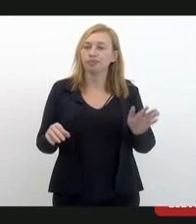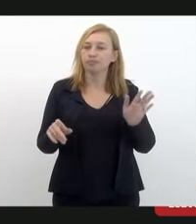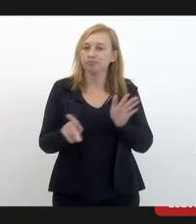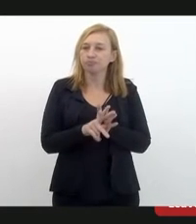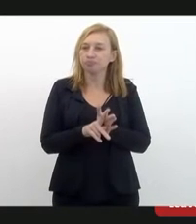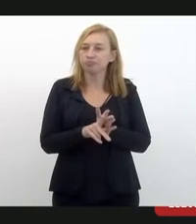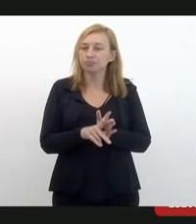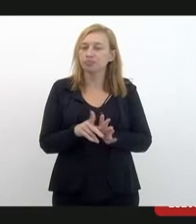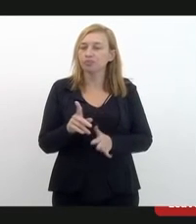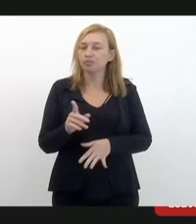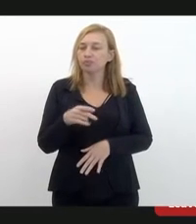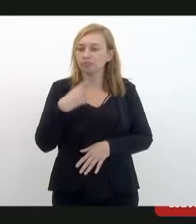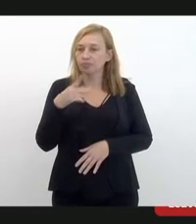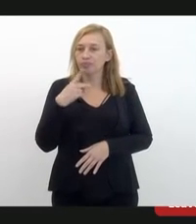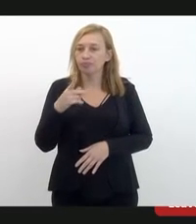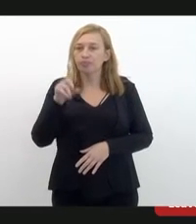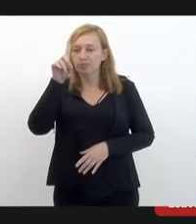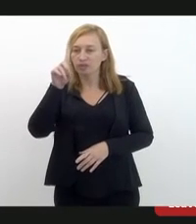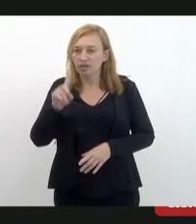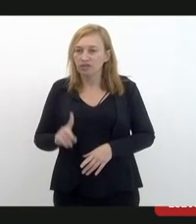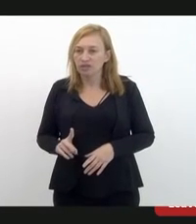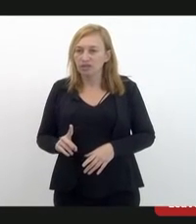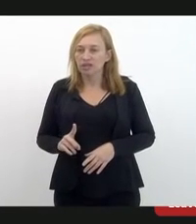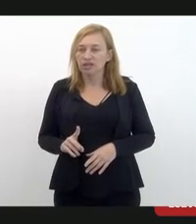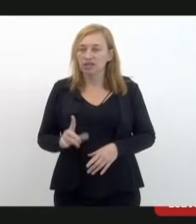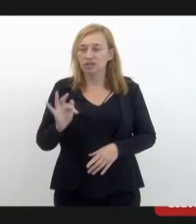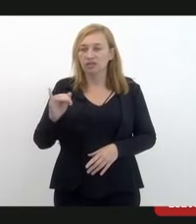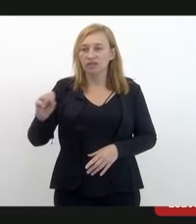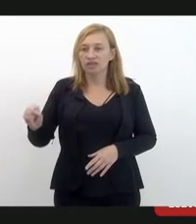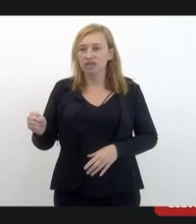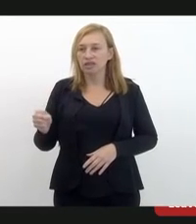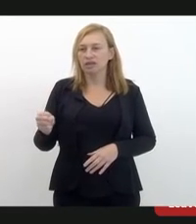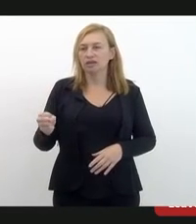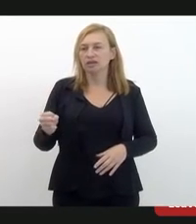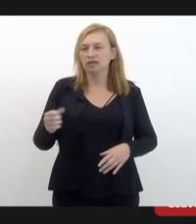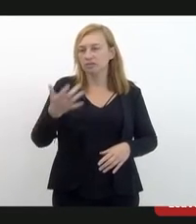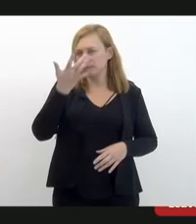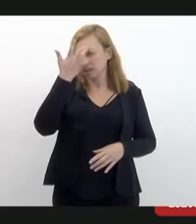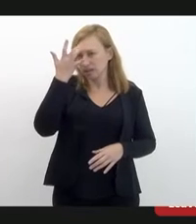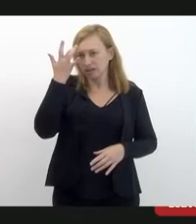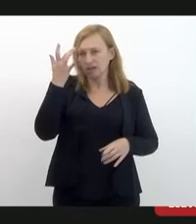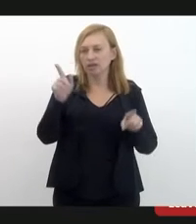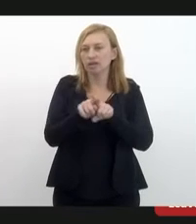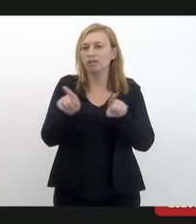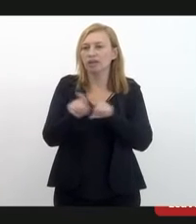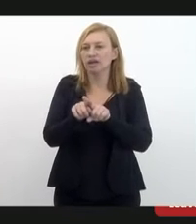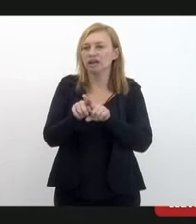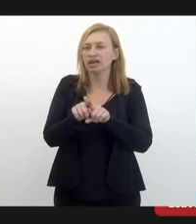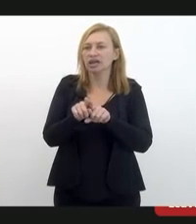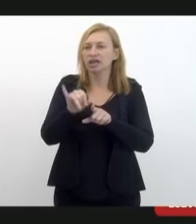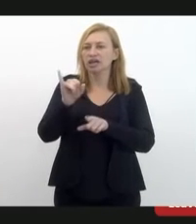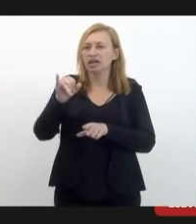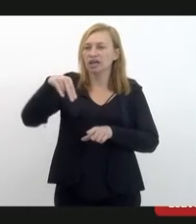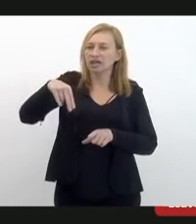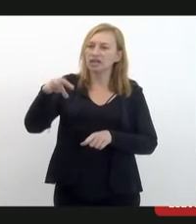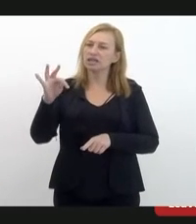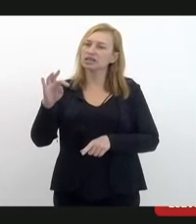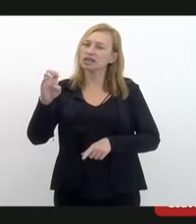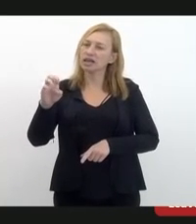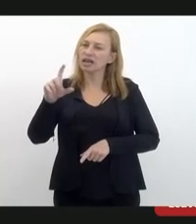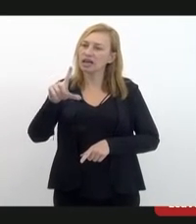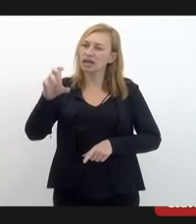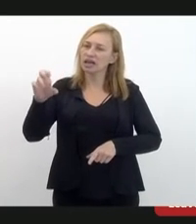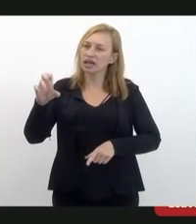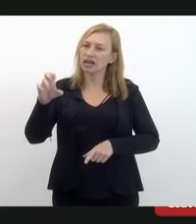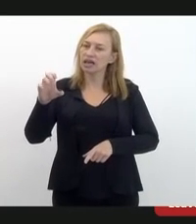fala de deficiências físicas, mentais e intelectuais. Então, no caso, eu não estou